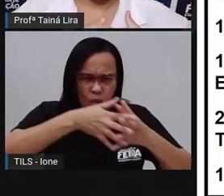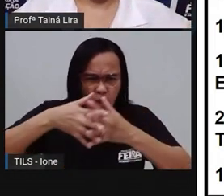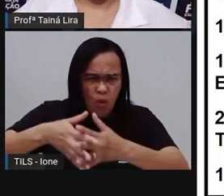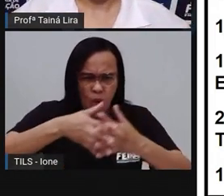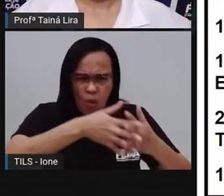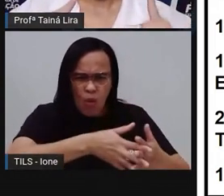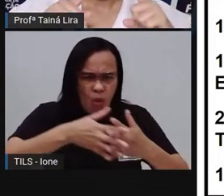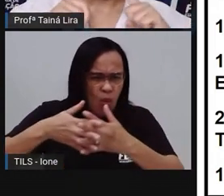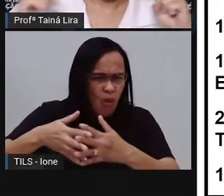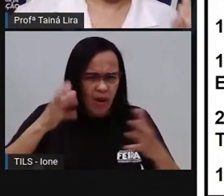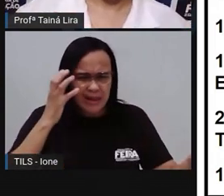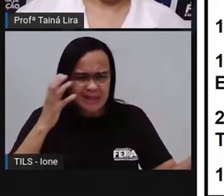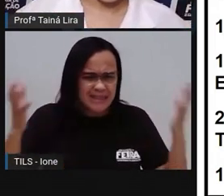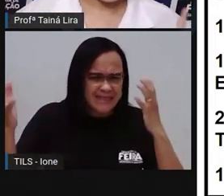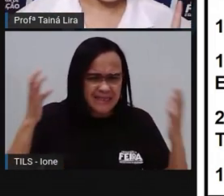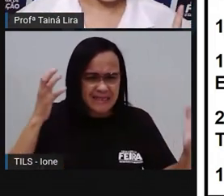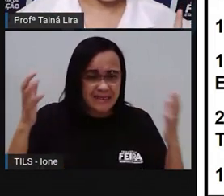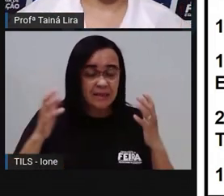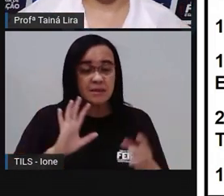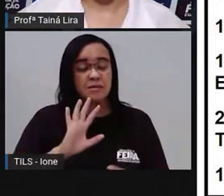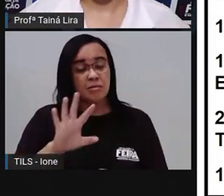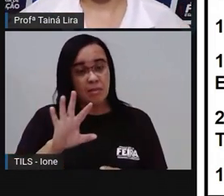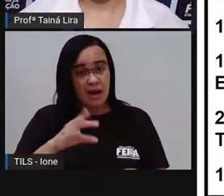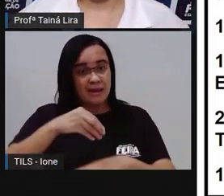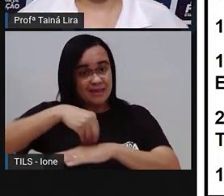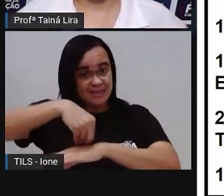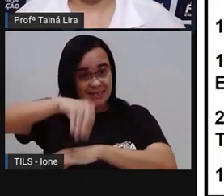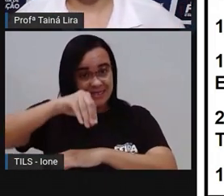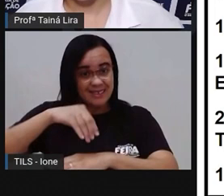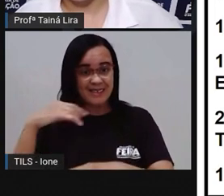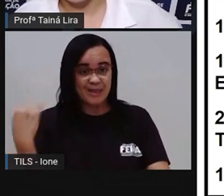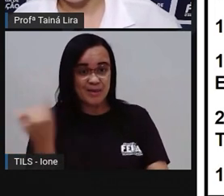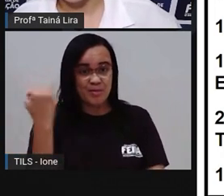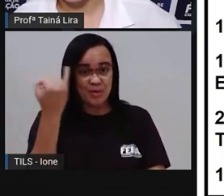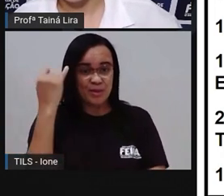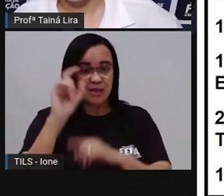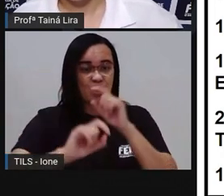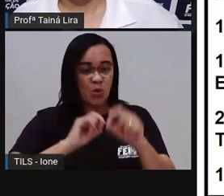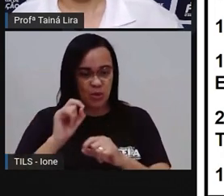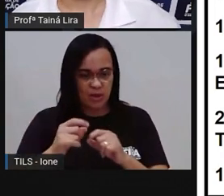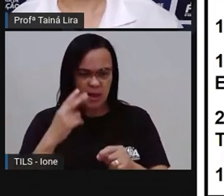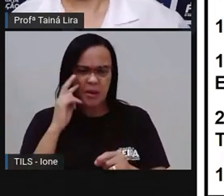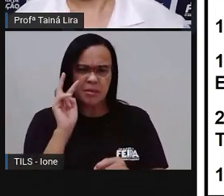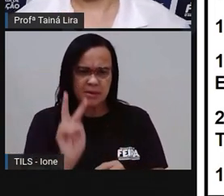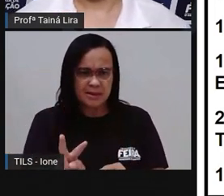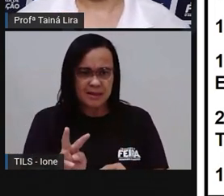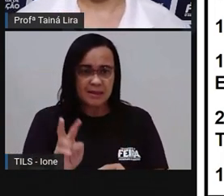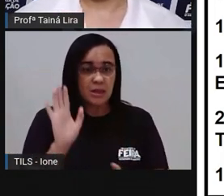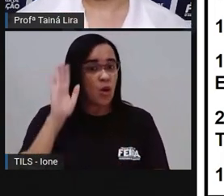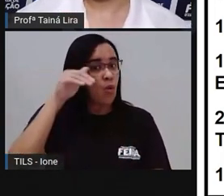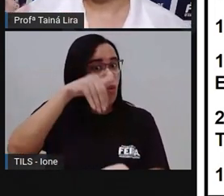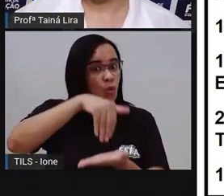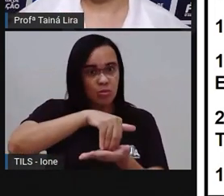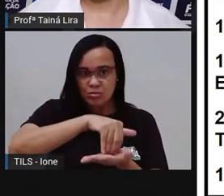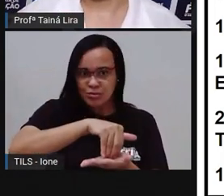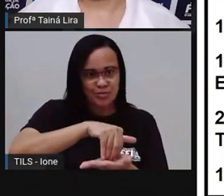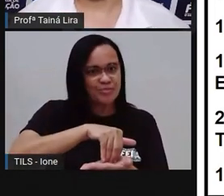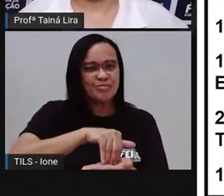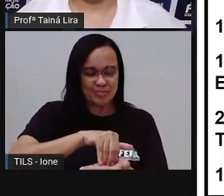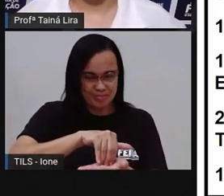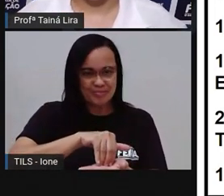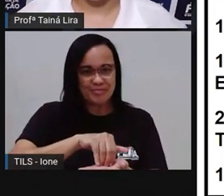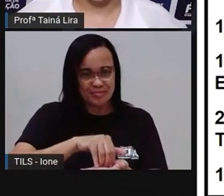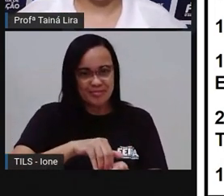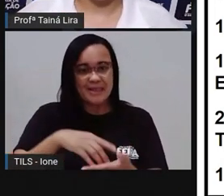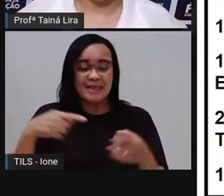leitura, tá? E uma dica importante, ó. Aqui estava escrito, ó, por último. Se é por último, é a última instrução do